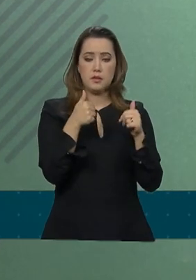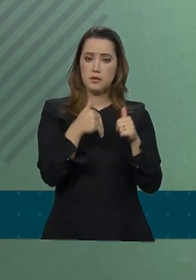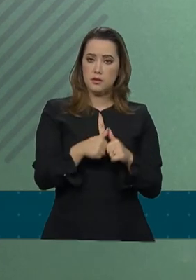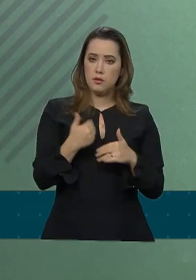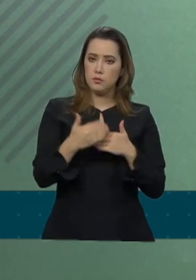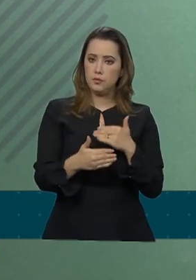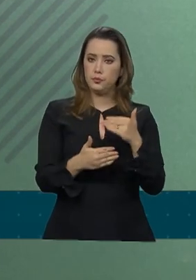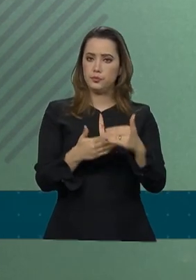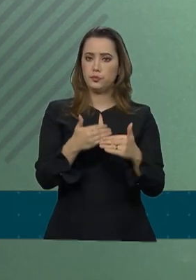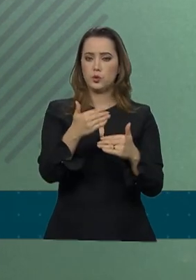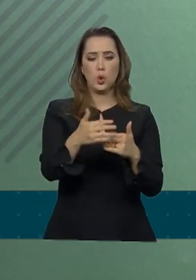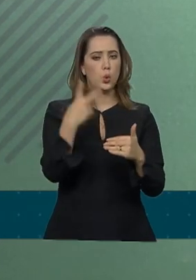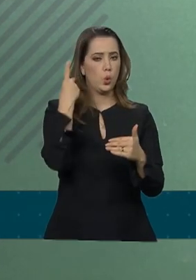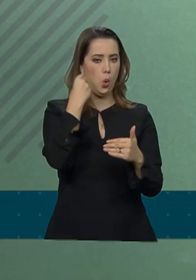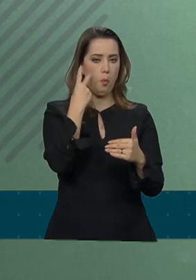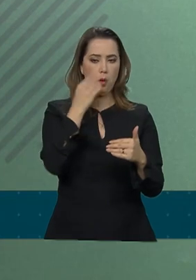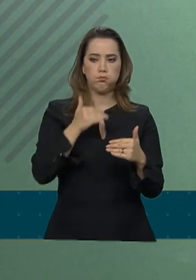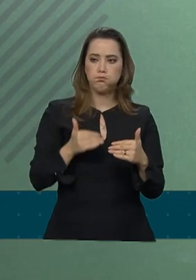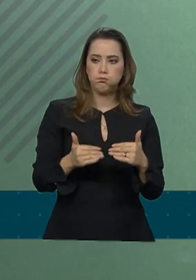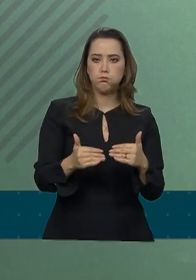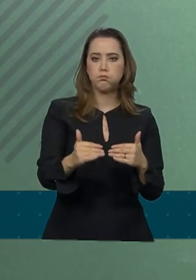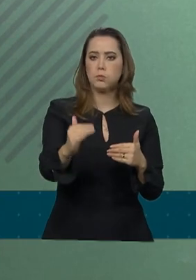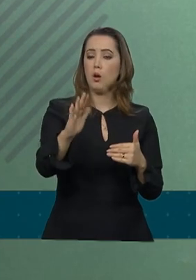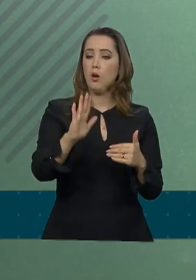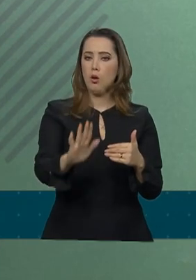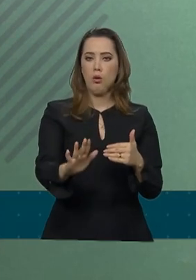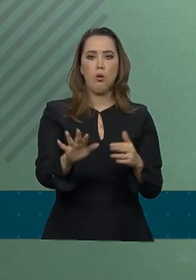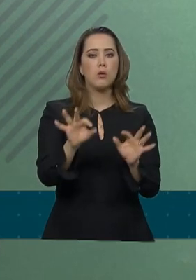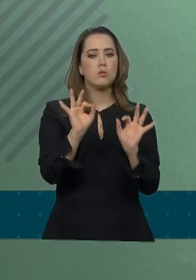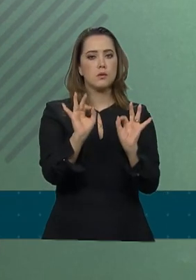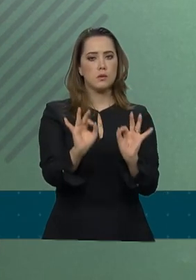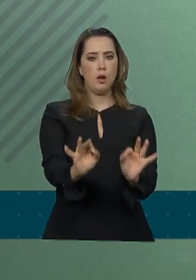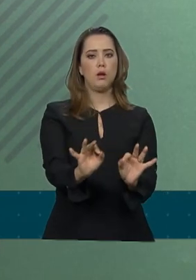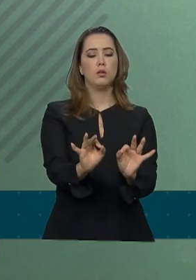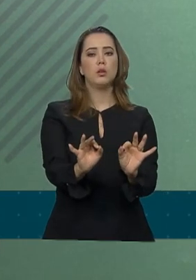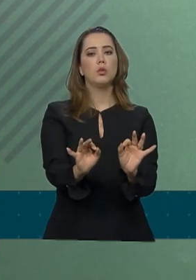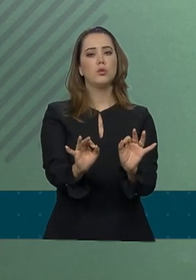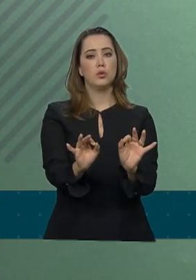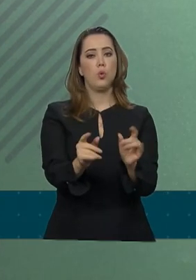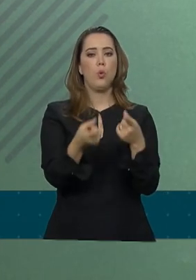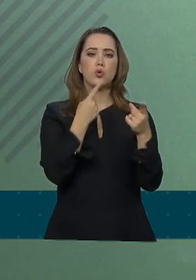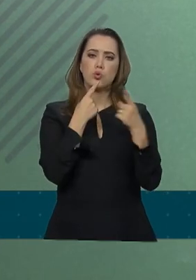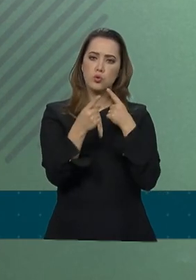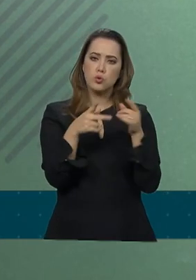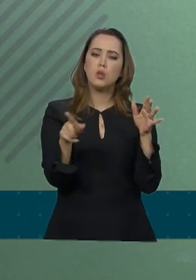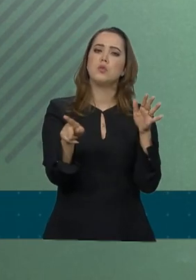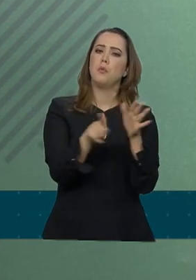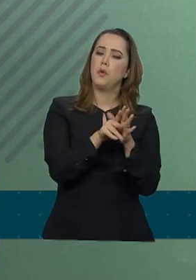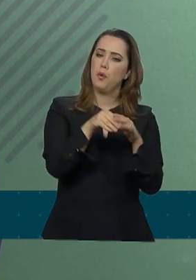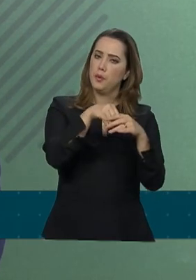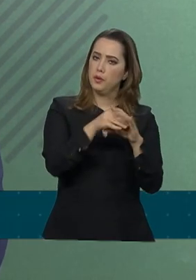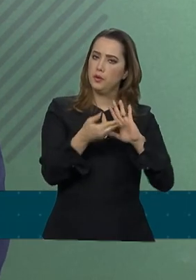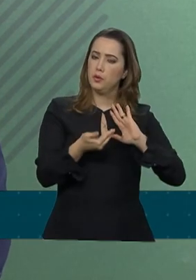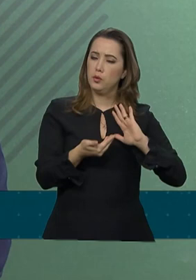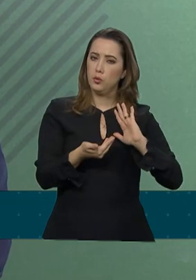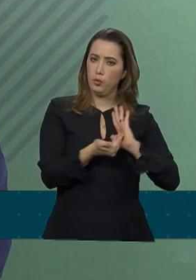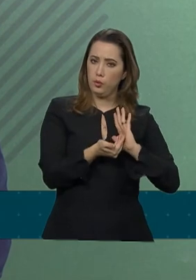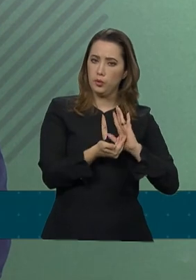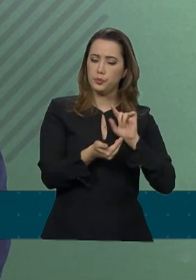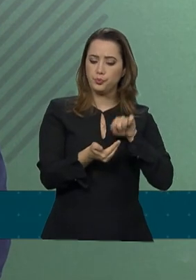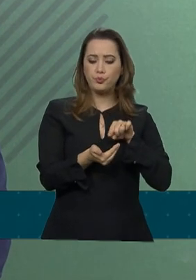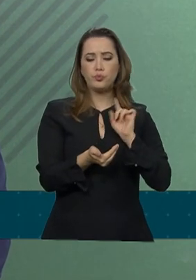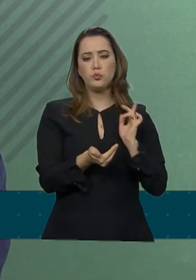seguindo o seu trâmite normal, formal, com as discussões previstas no Parlamento para